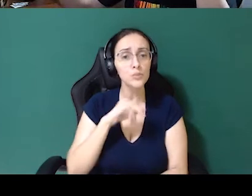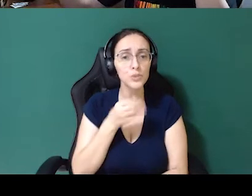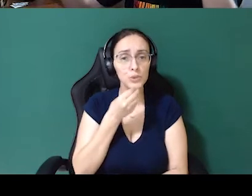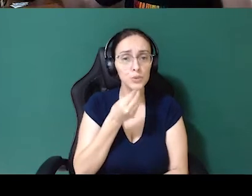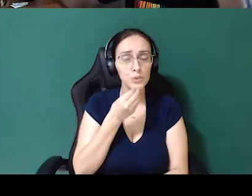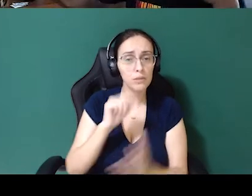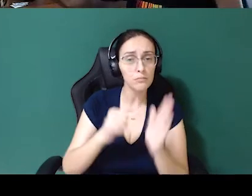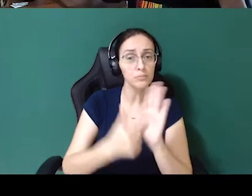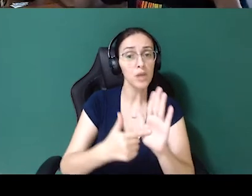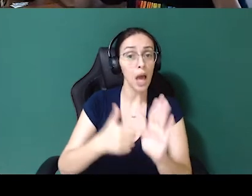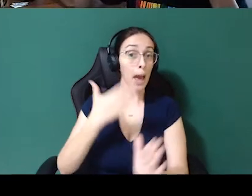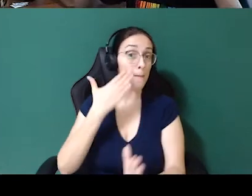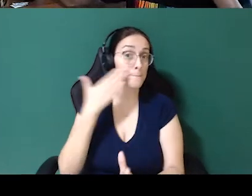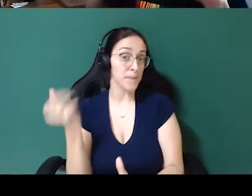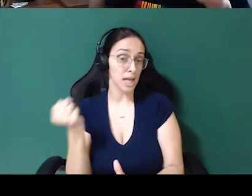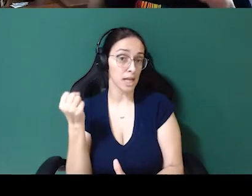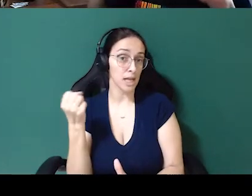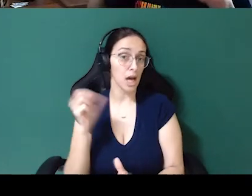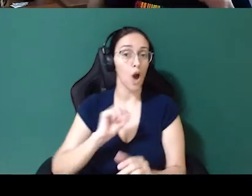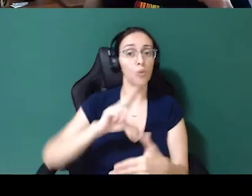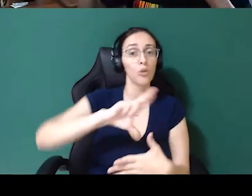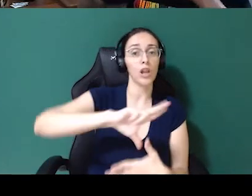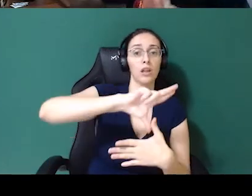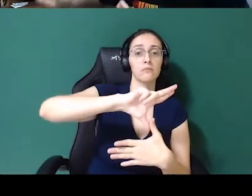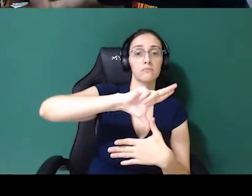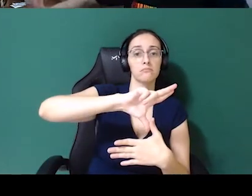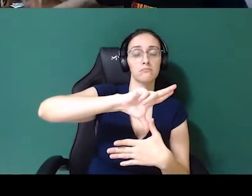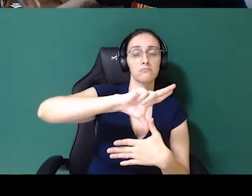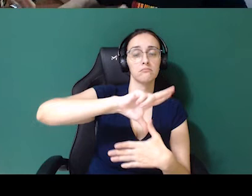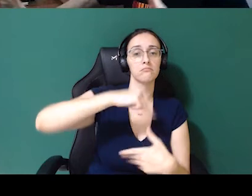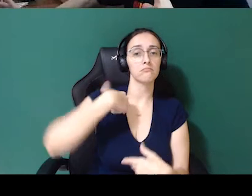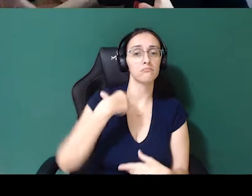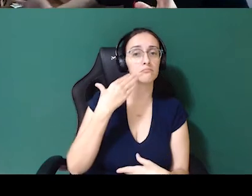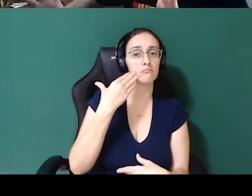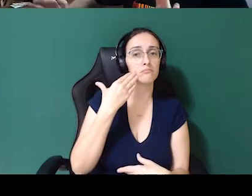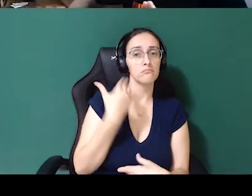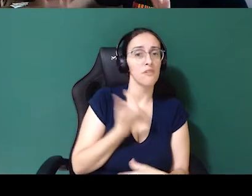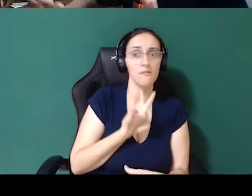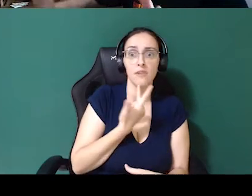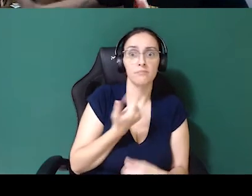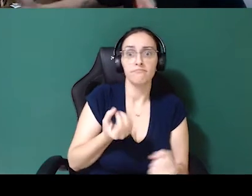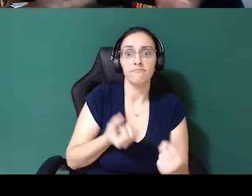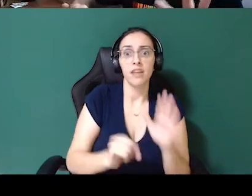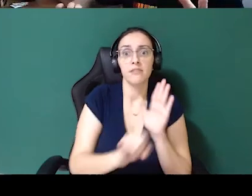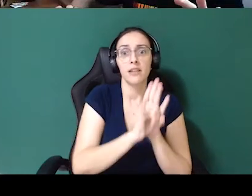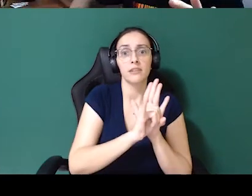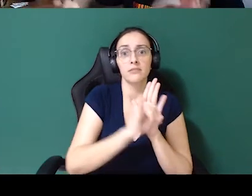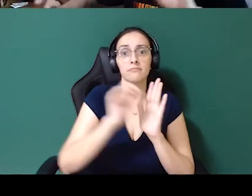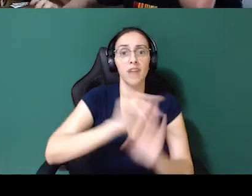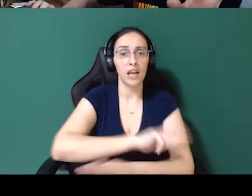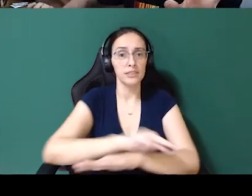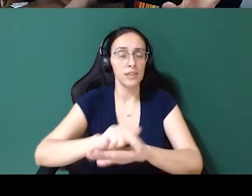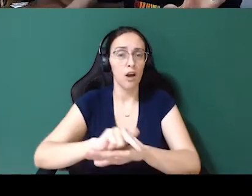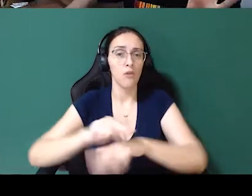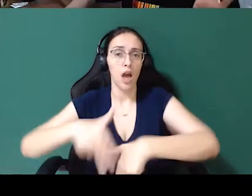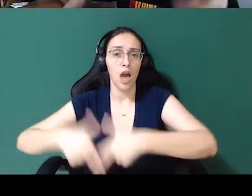de se declararem brancas e latinas. Foi uma opção nossa. Já vi muitos casos que a identidade racial e étnica fica junto. No